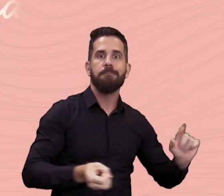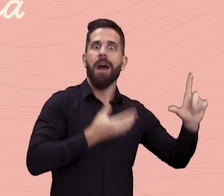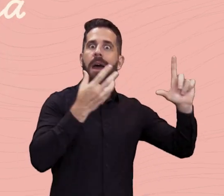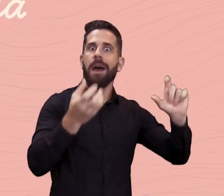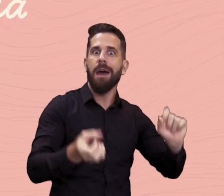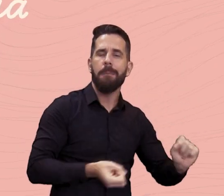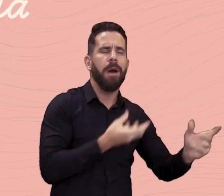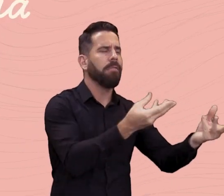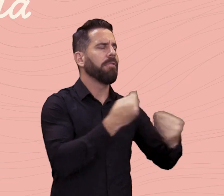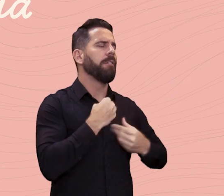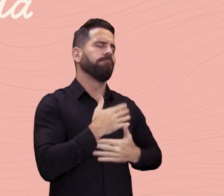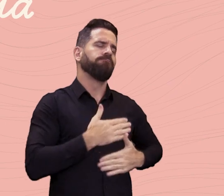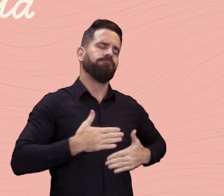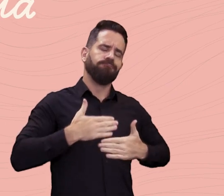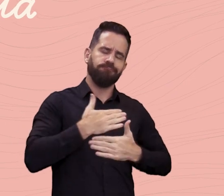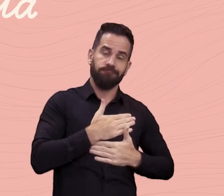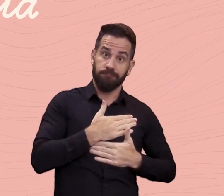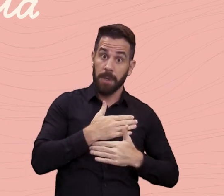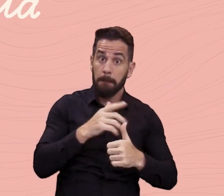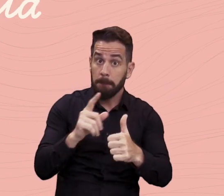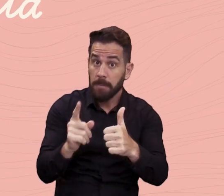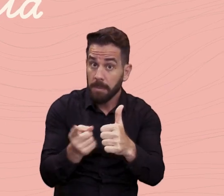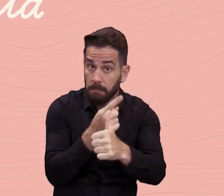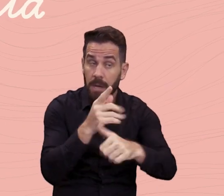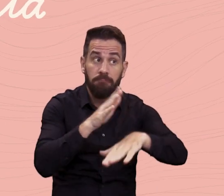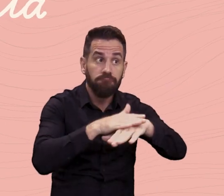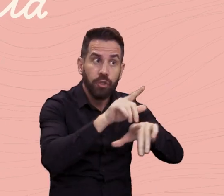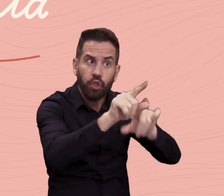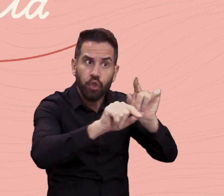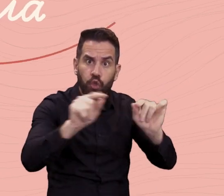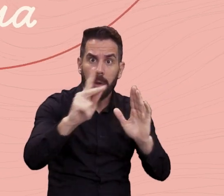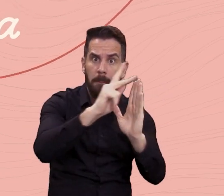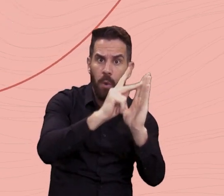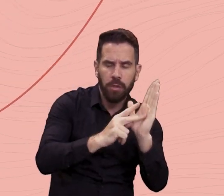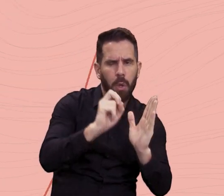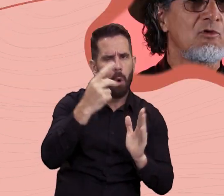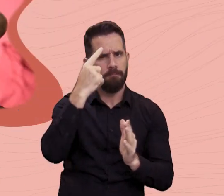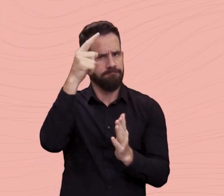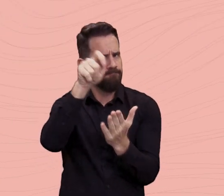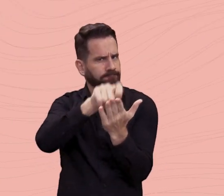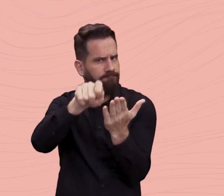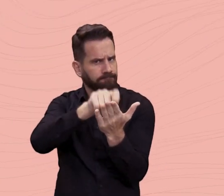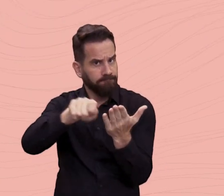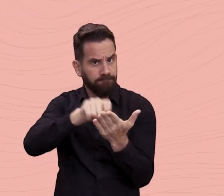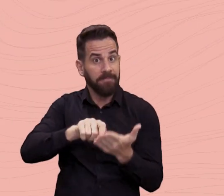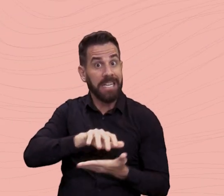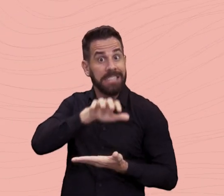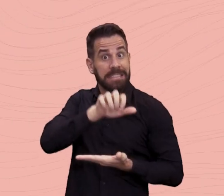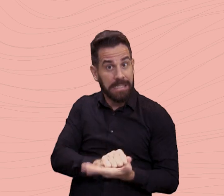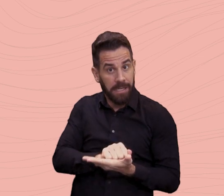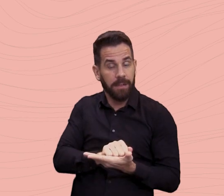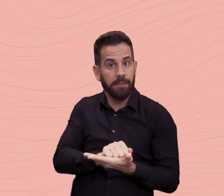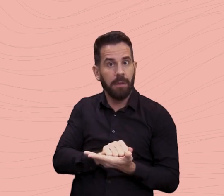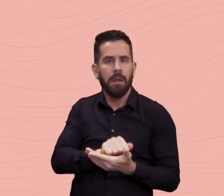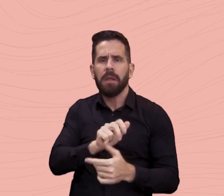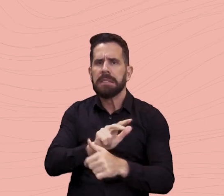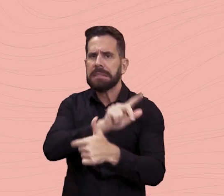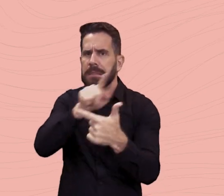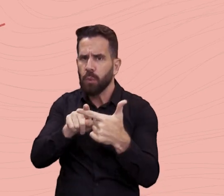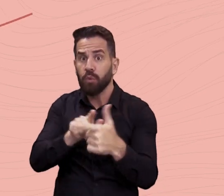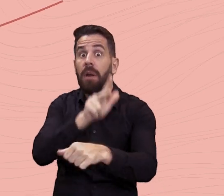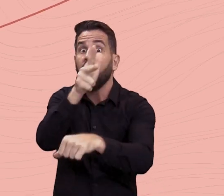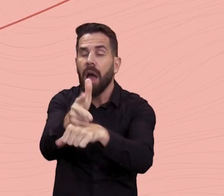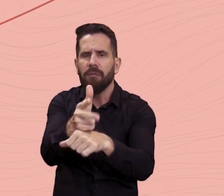Escolha uma poesia, pode ser sua ou de um poeta que você gosta, e se inscreva. Participe de forma presencial em nossos estúdios